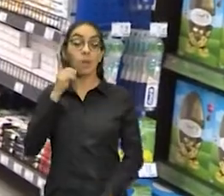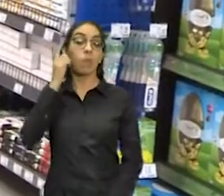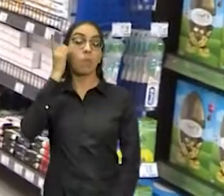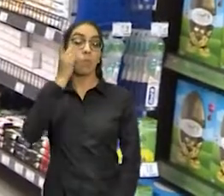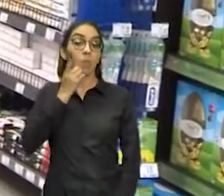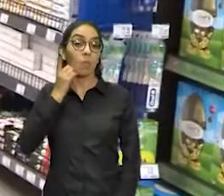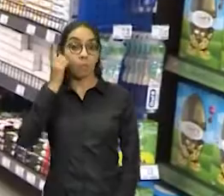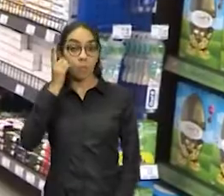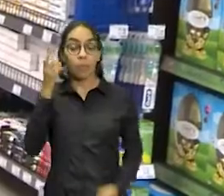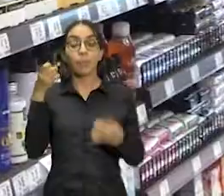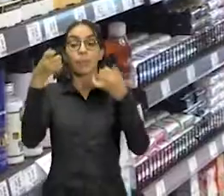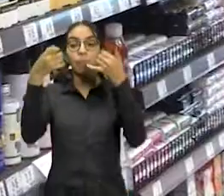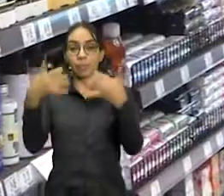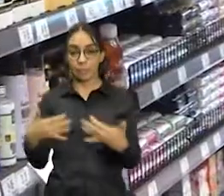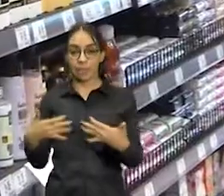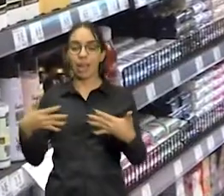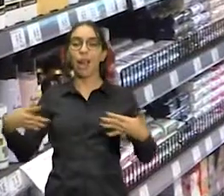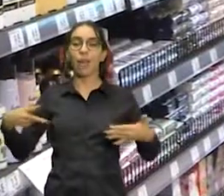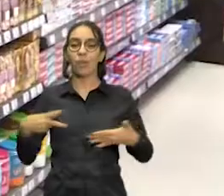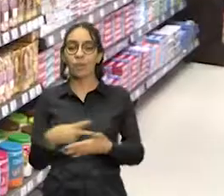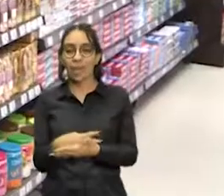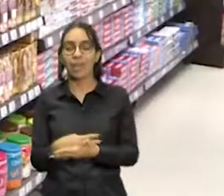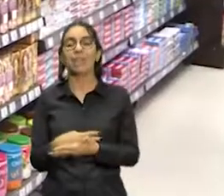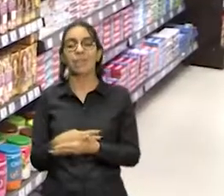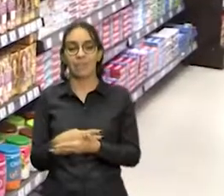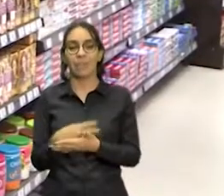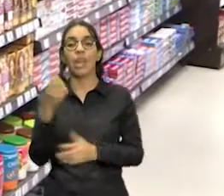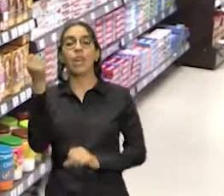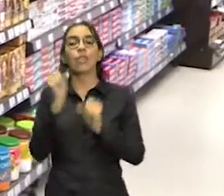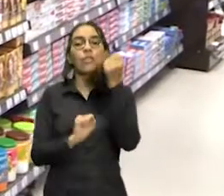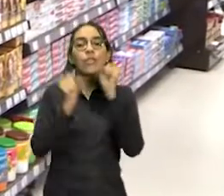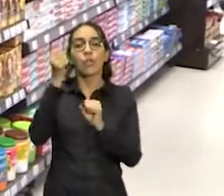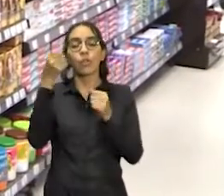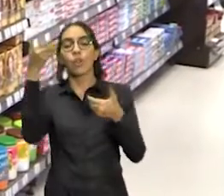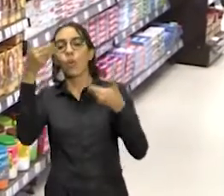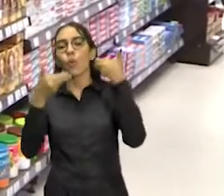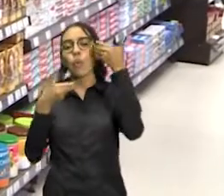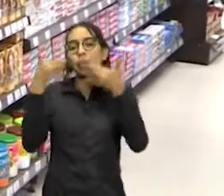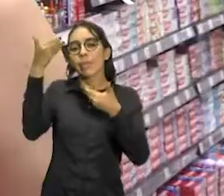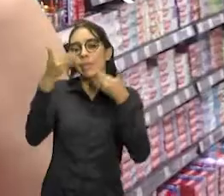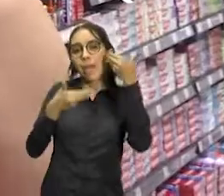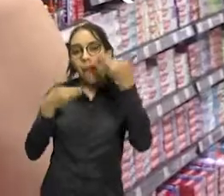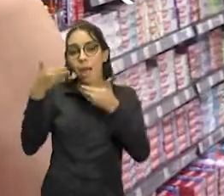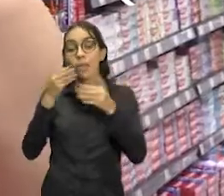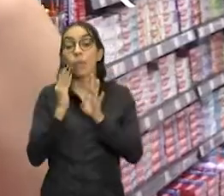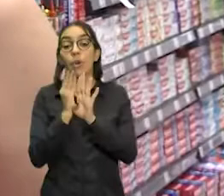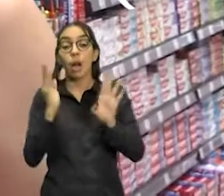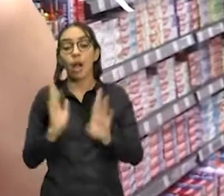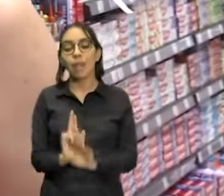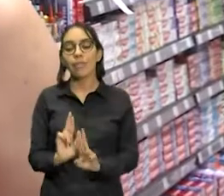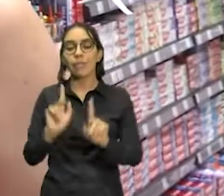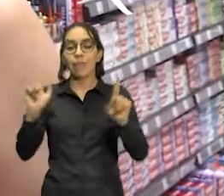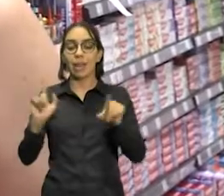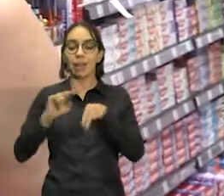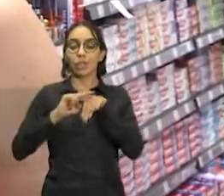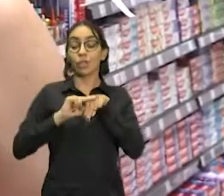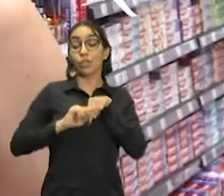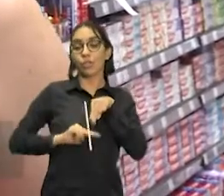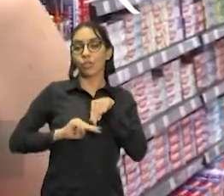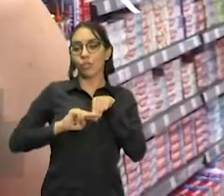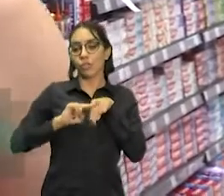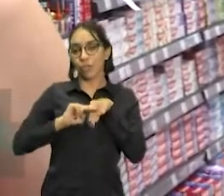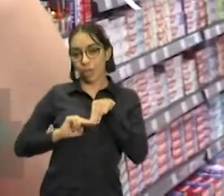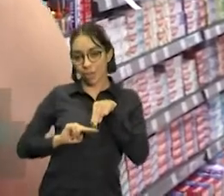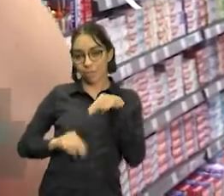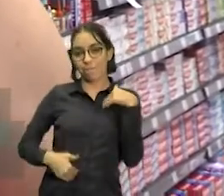explica como a indústria da beleza adaptou os produtos aos preços diferenciados pelo gênero. Existe uma diferenciação para o